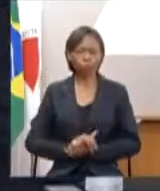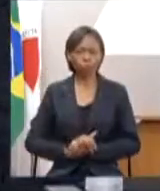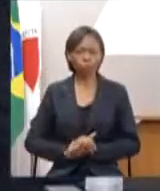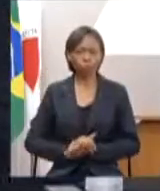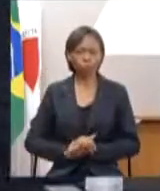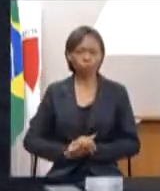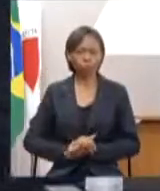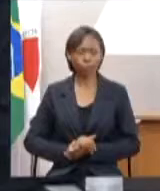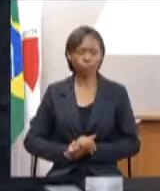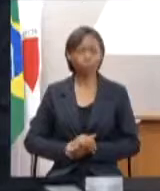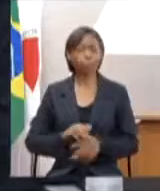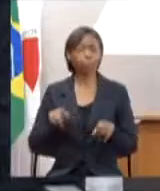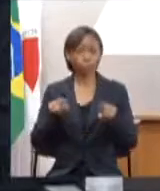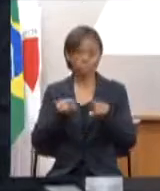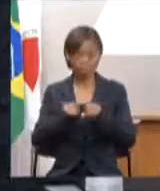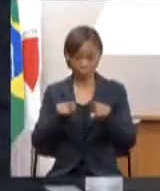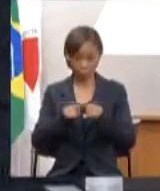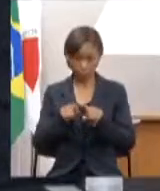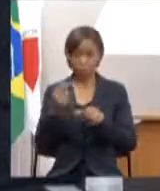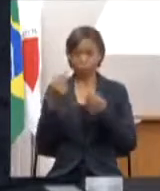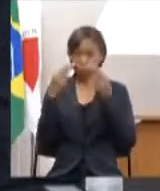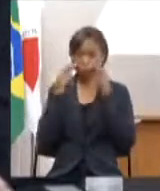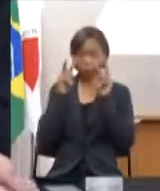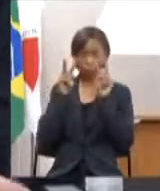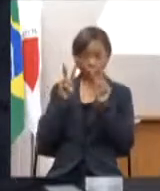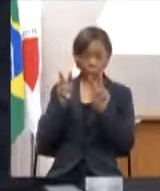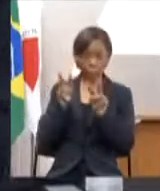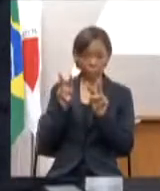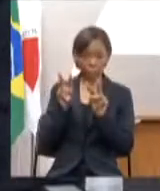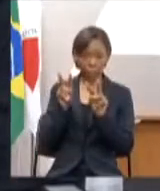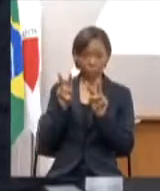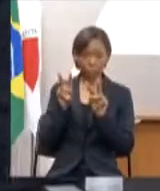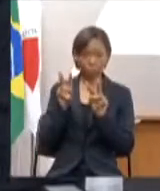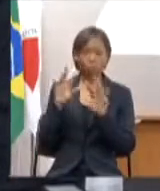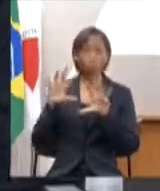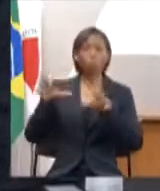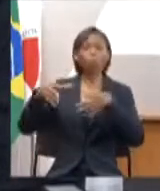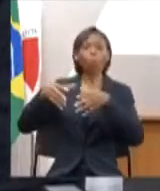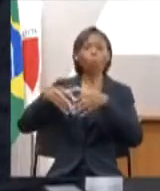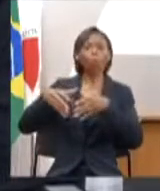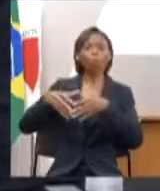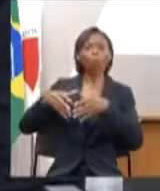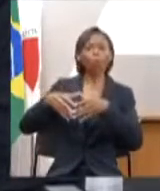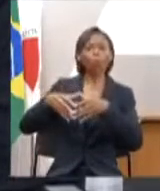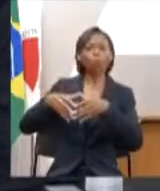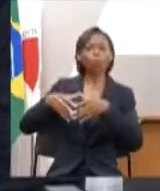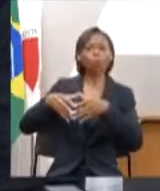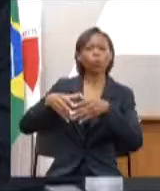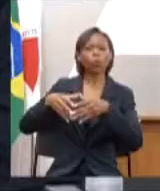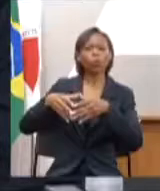E nós também conseguimos ver o grupo e elemento de despesa,